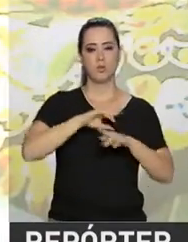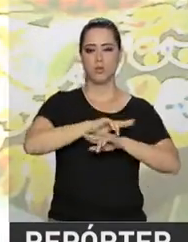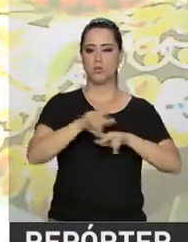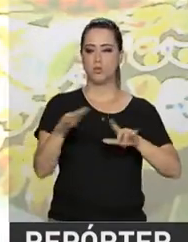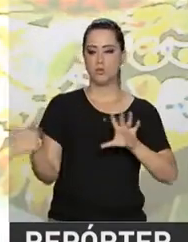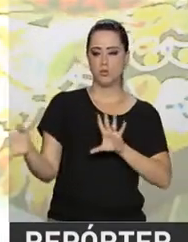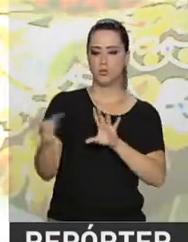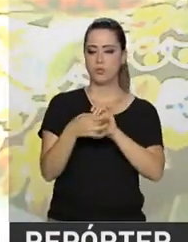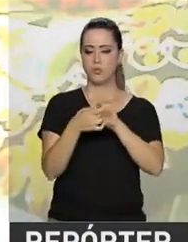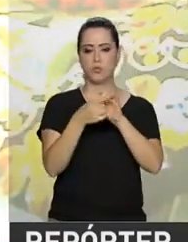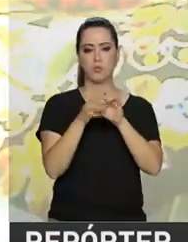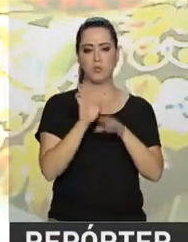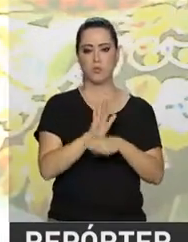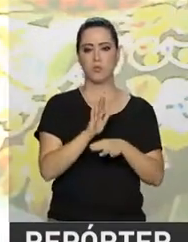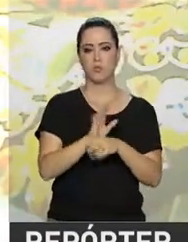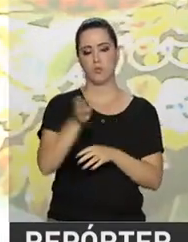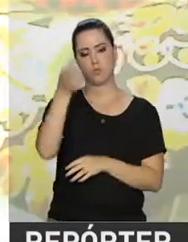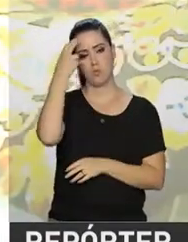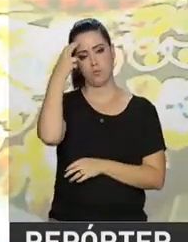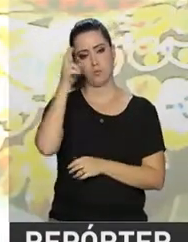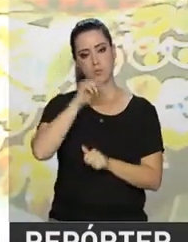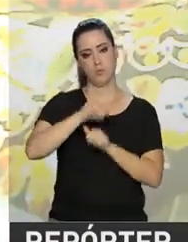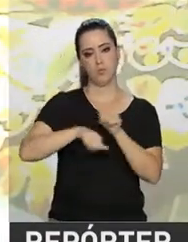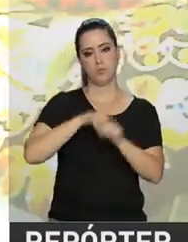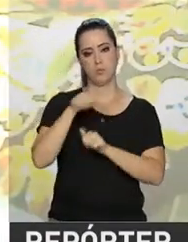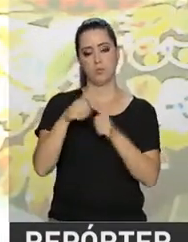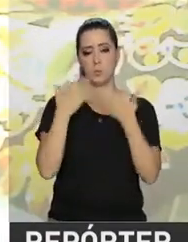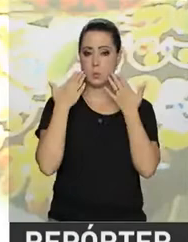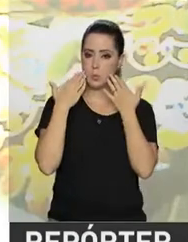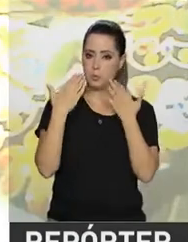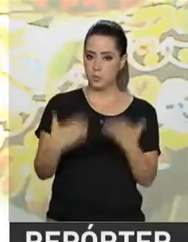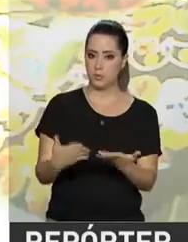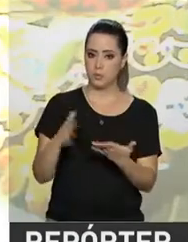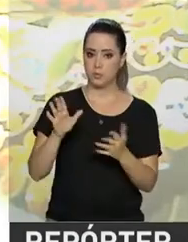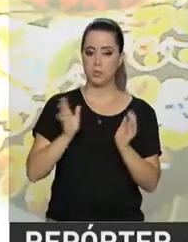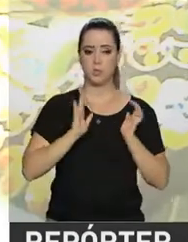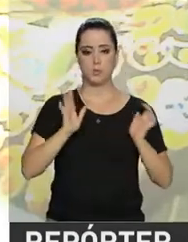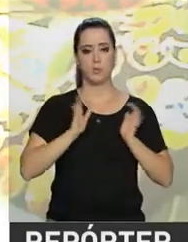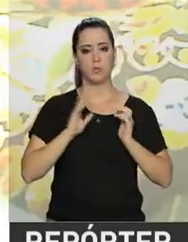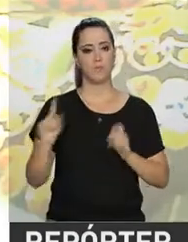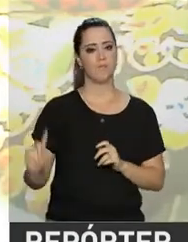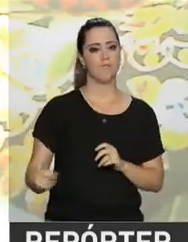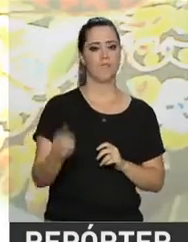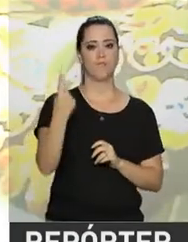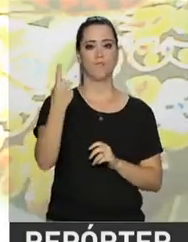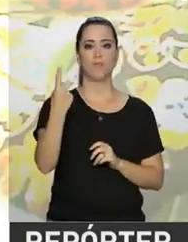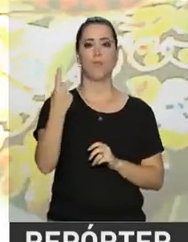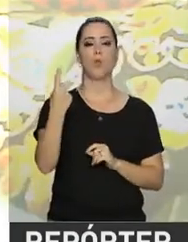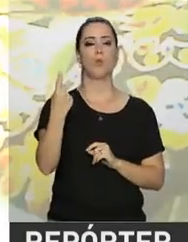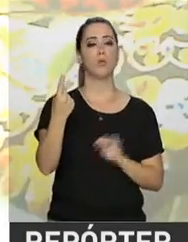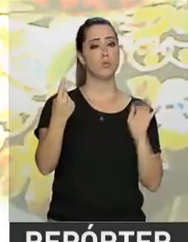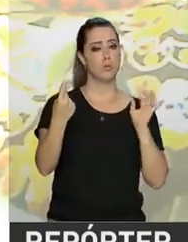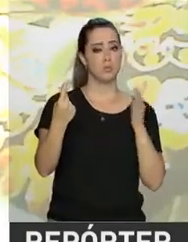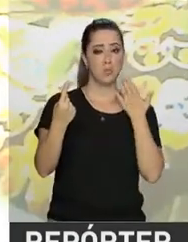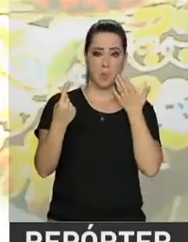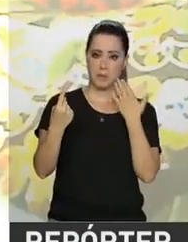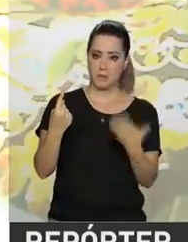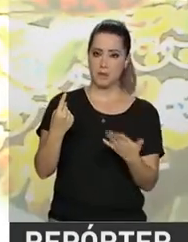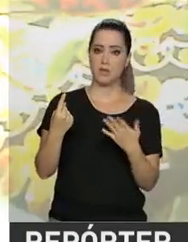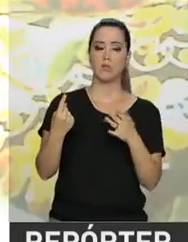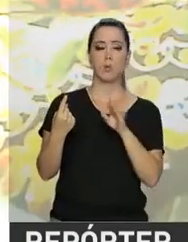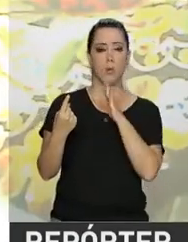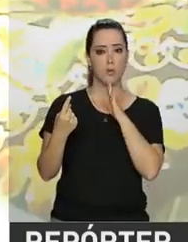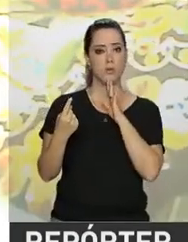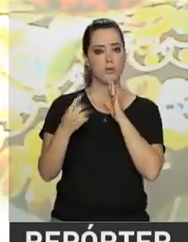diversas etnias e contribuições culturais, tornando essa manifestação uma riqueza única, uma expressão que realmente merece o